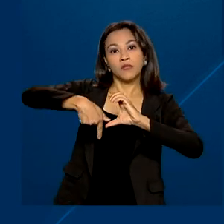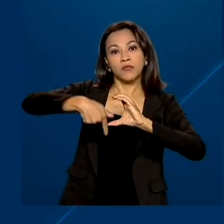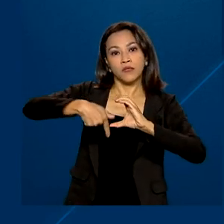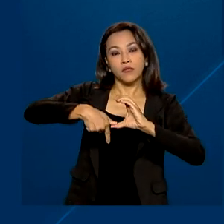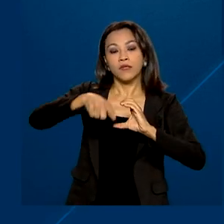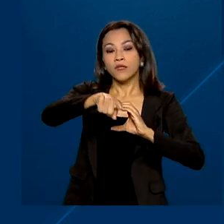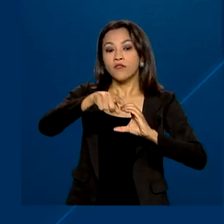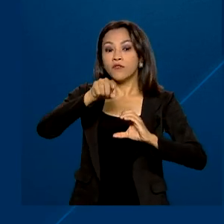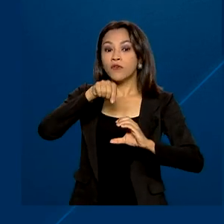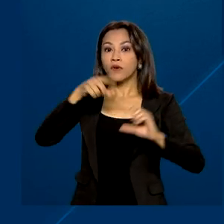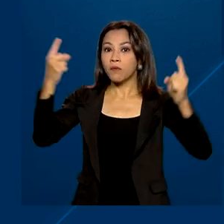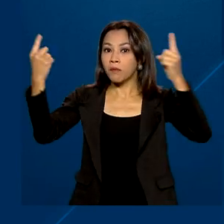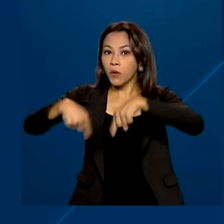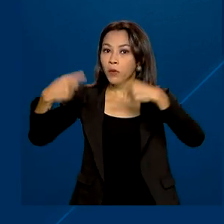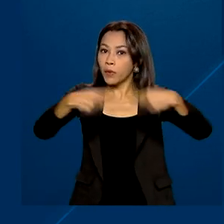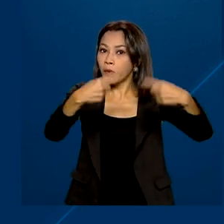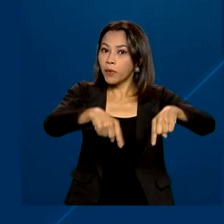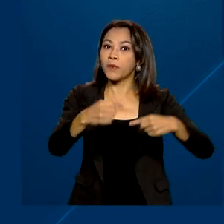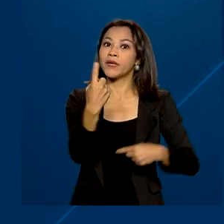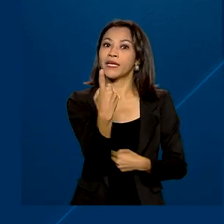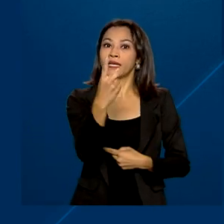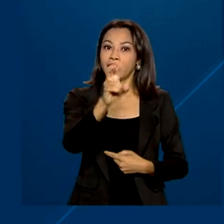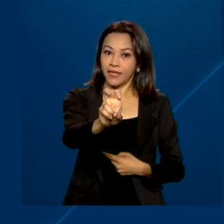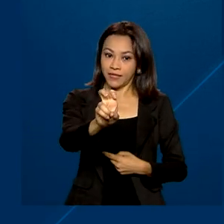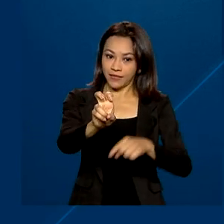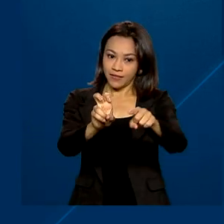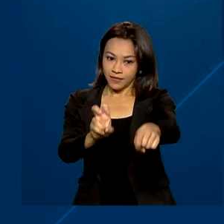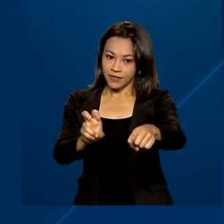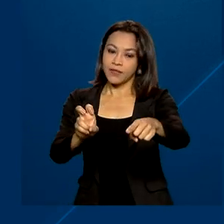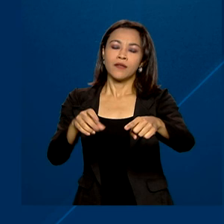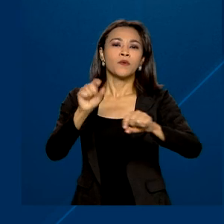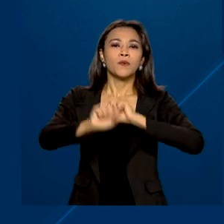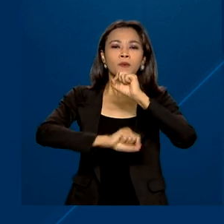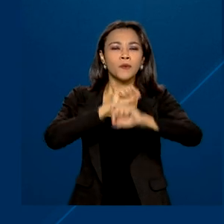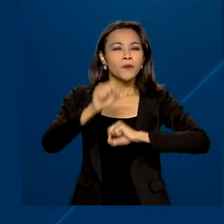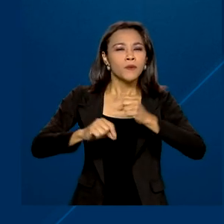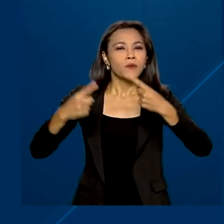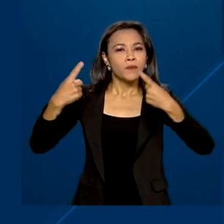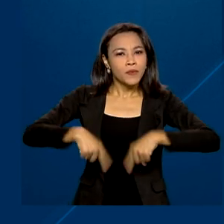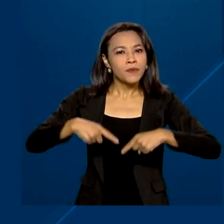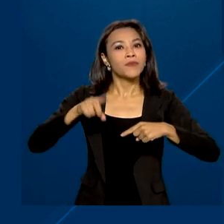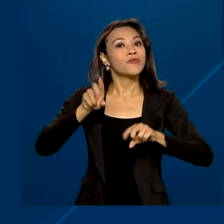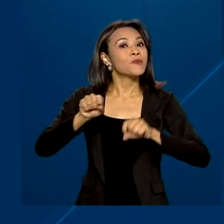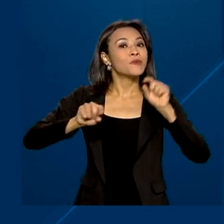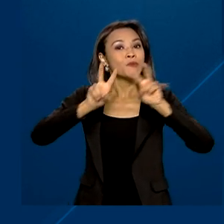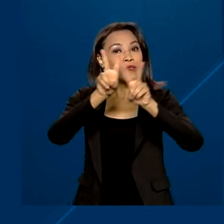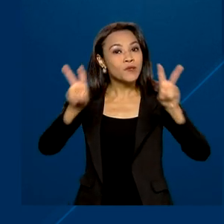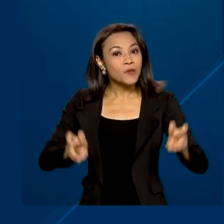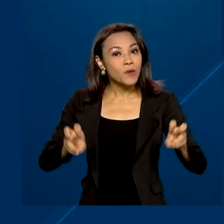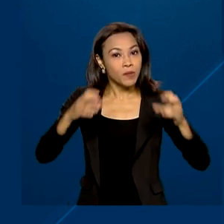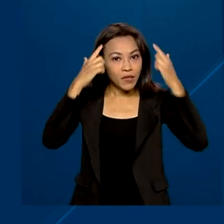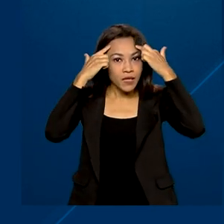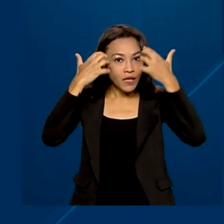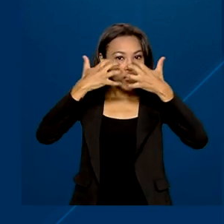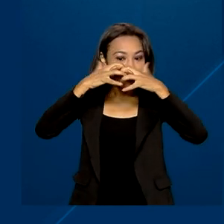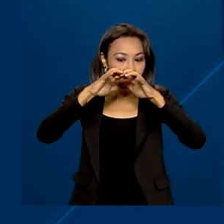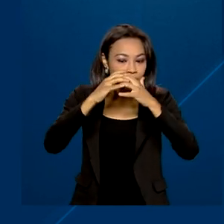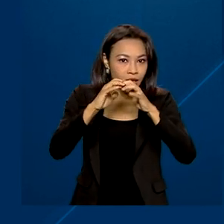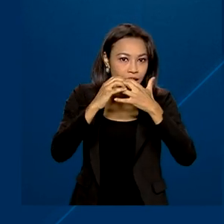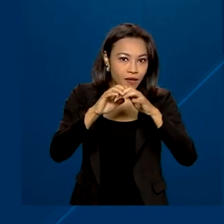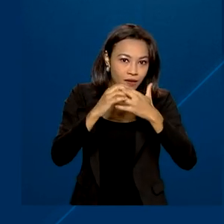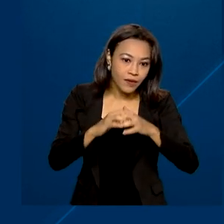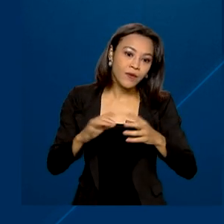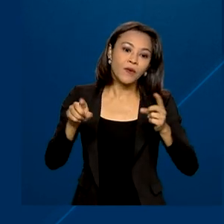15 Olimpíadas Científicas. Entre elas, a 9ª Olimpíada Brasileira de Neurociências, a